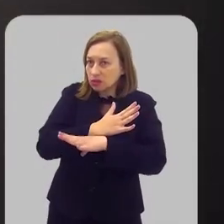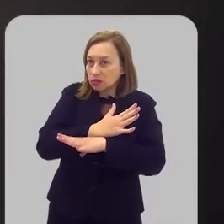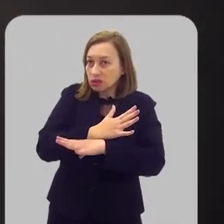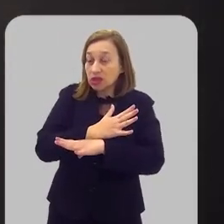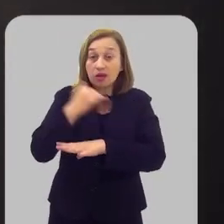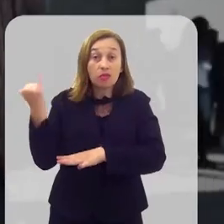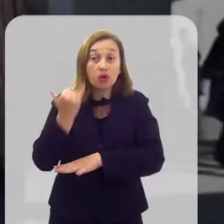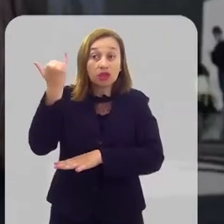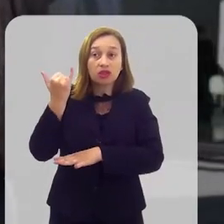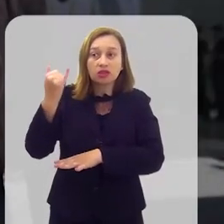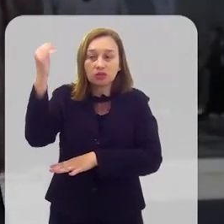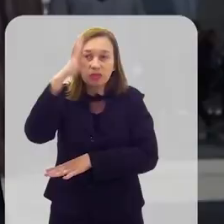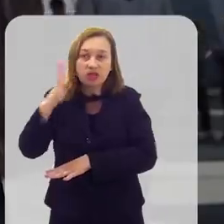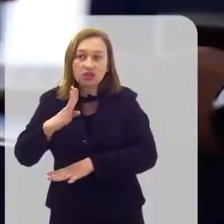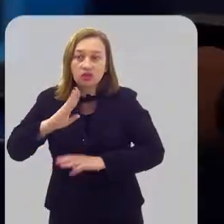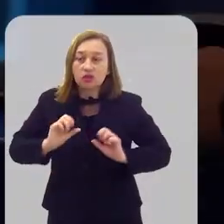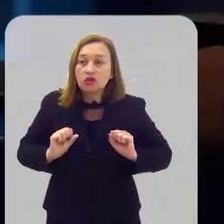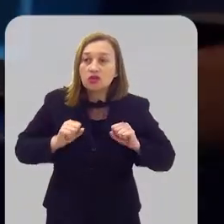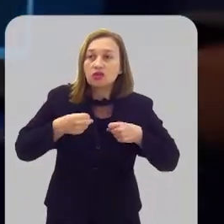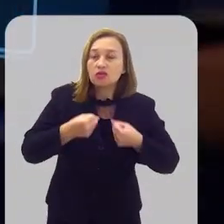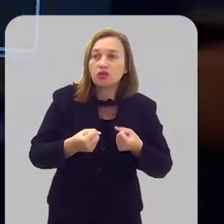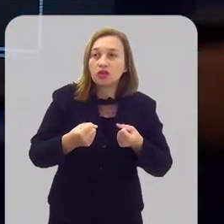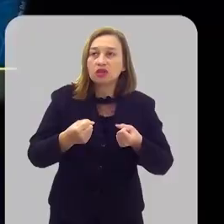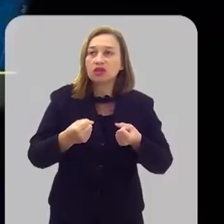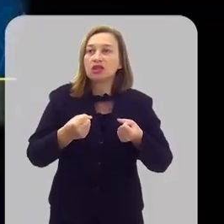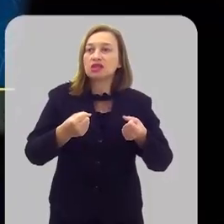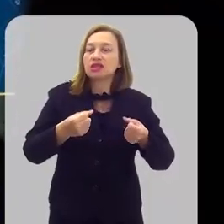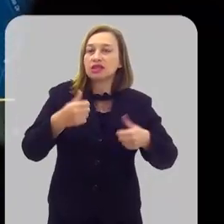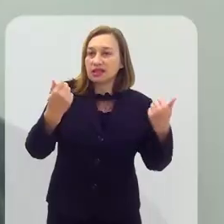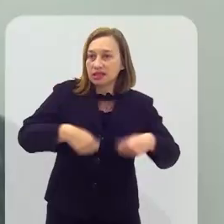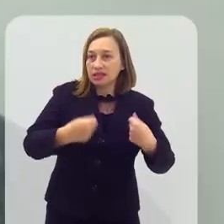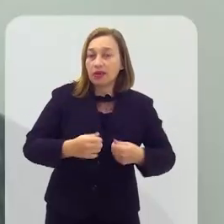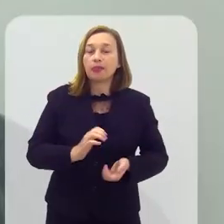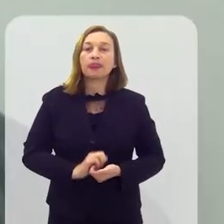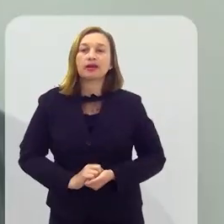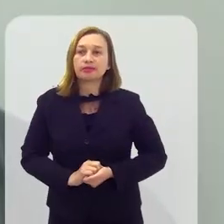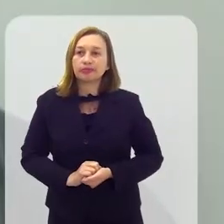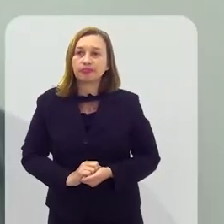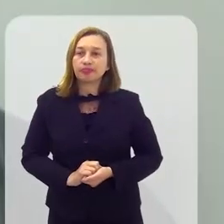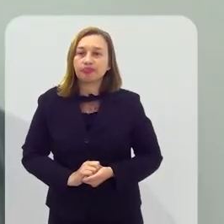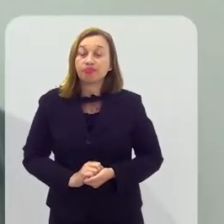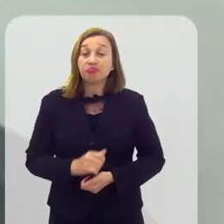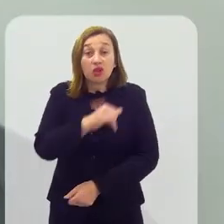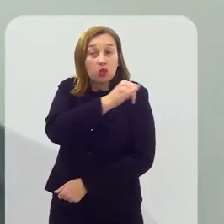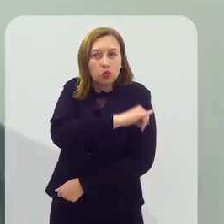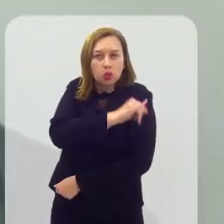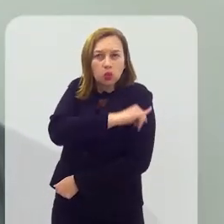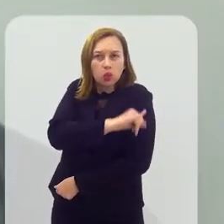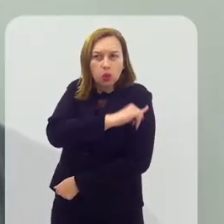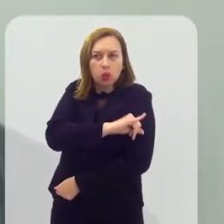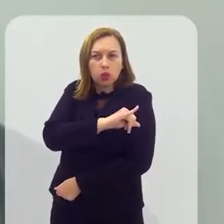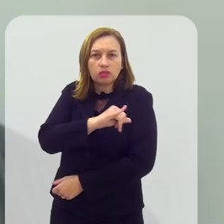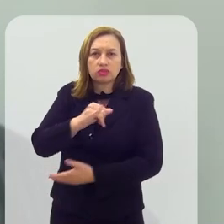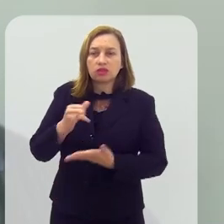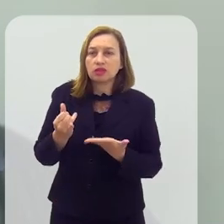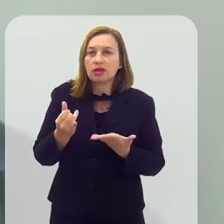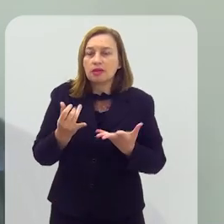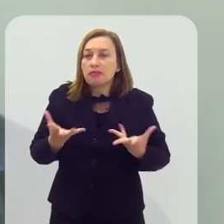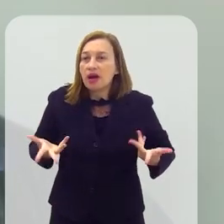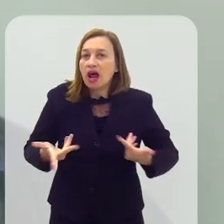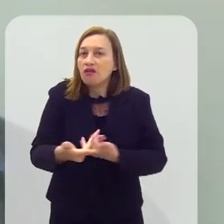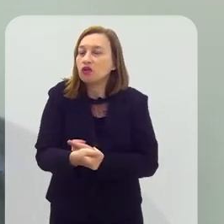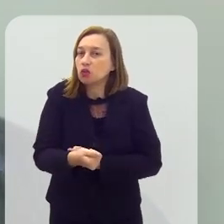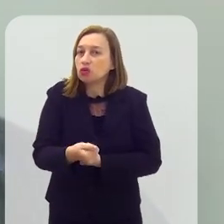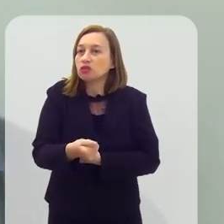que é vitrine do Brasil, só reforça essas vocações. A realização do Web Summit no Rio de Janeiro é um divisor de águas.